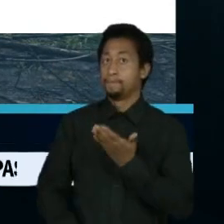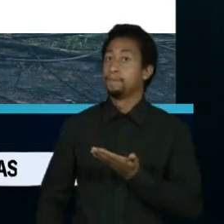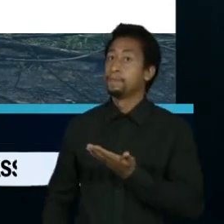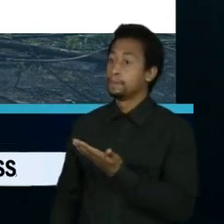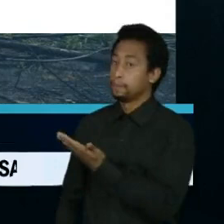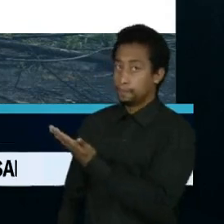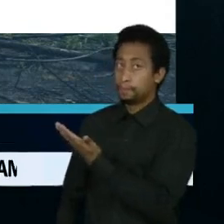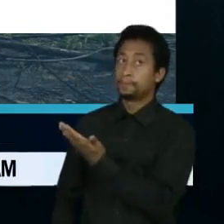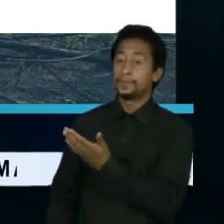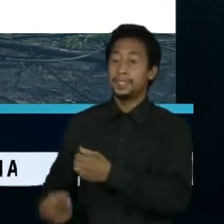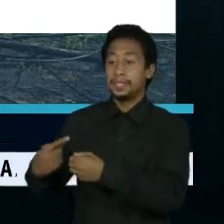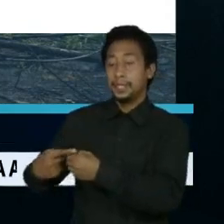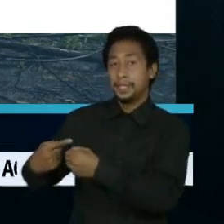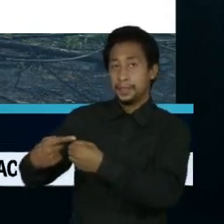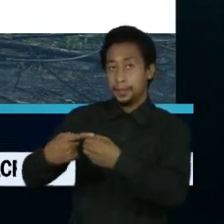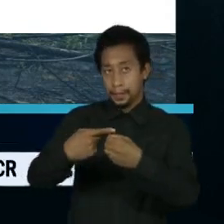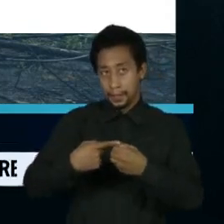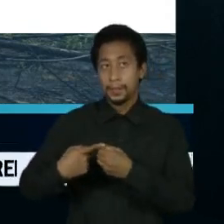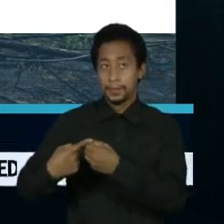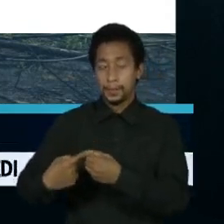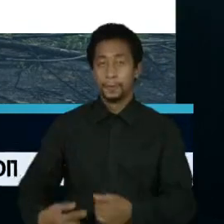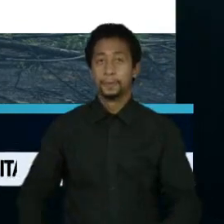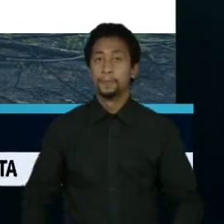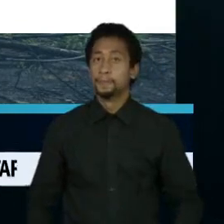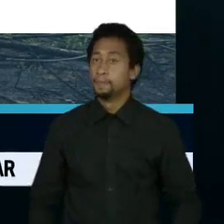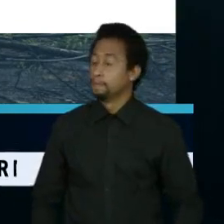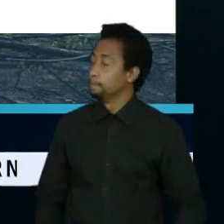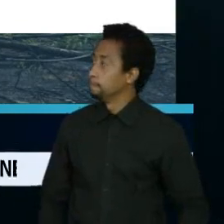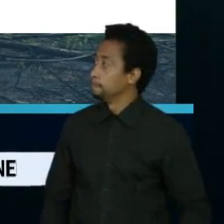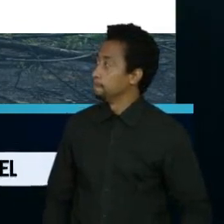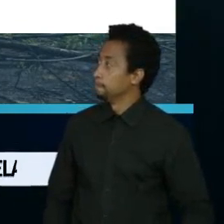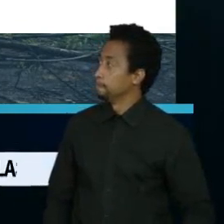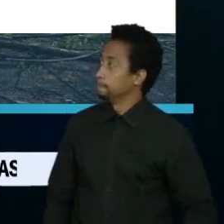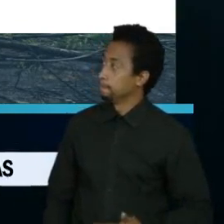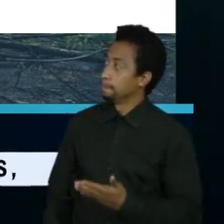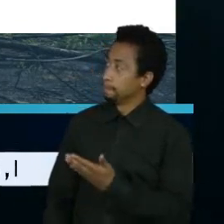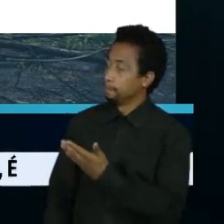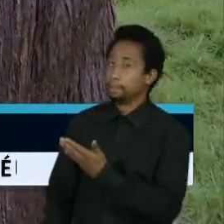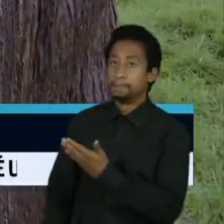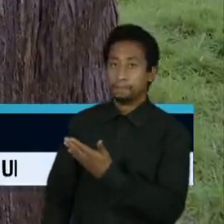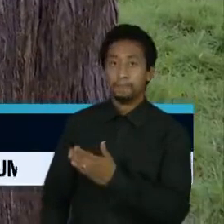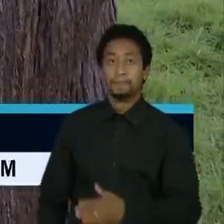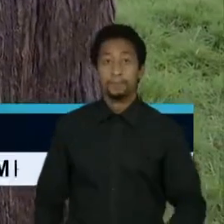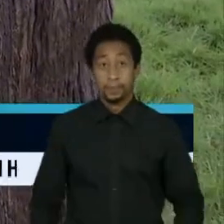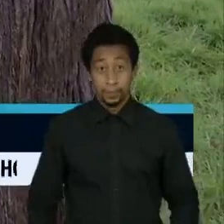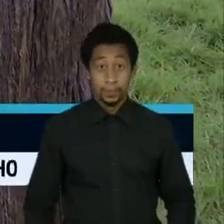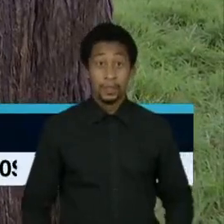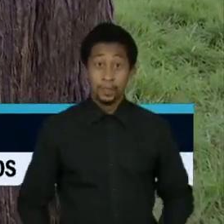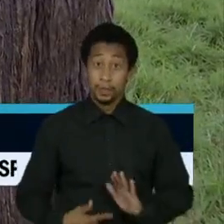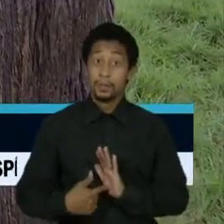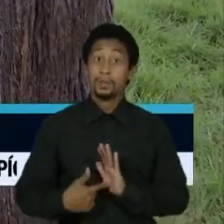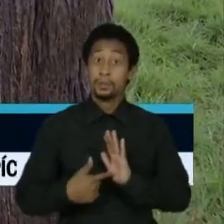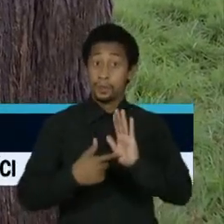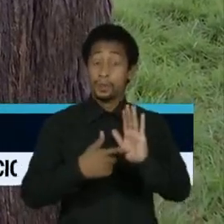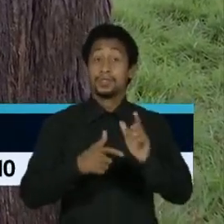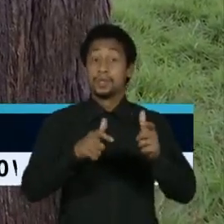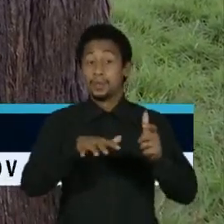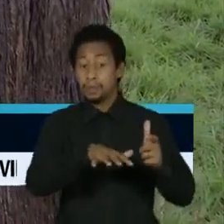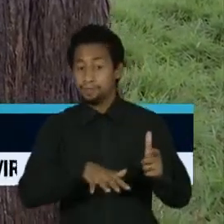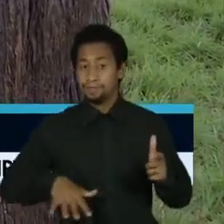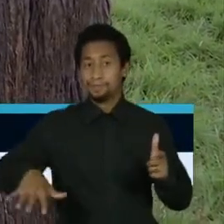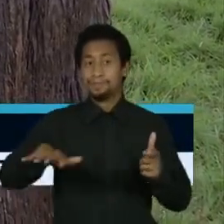Manicoré, Boca do Acre, Apuí, Novo Aripuanã e Canutama. É justamente ali que os